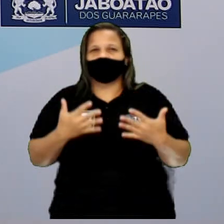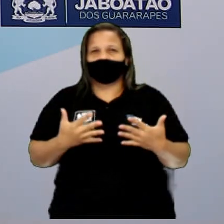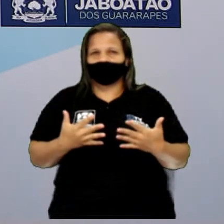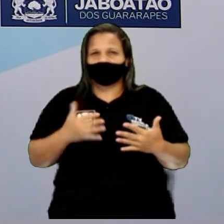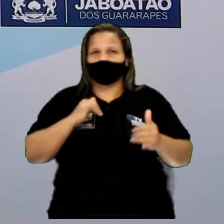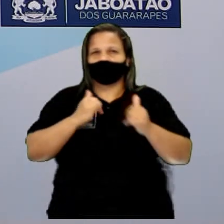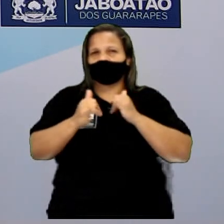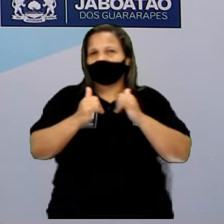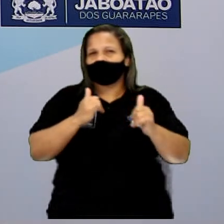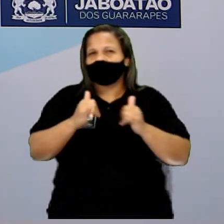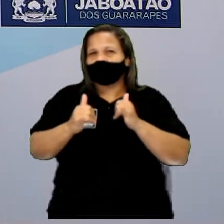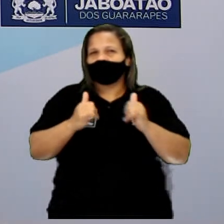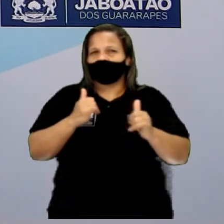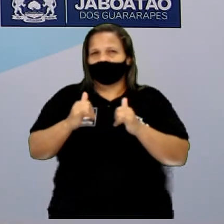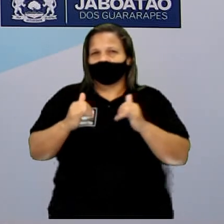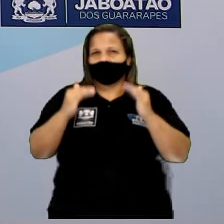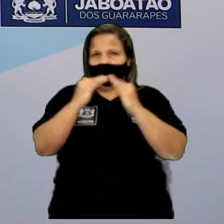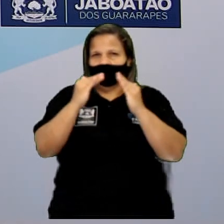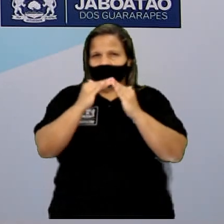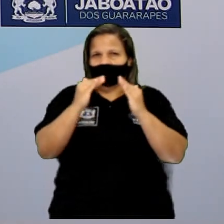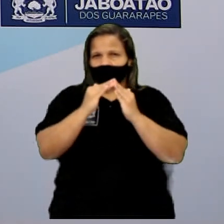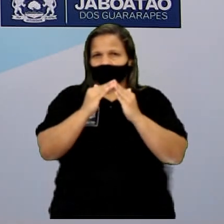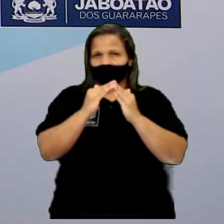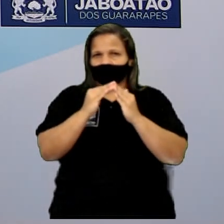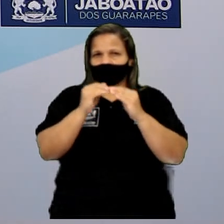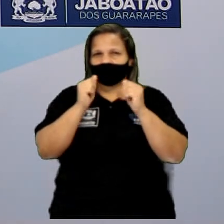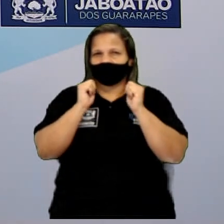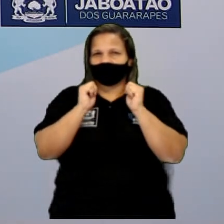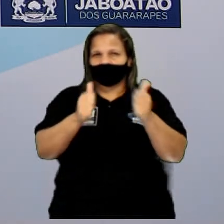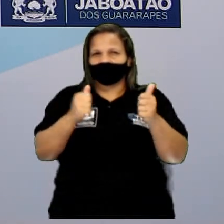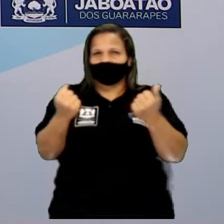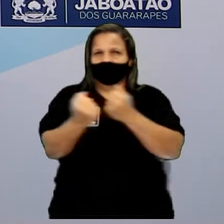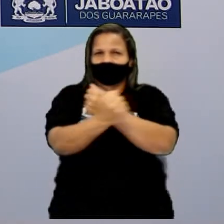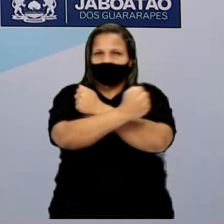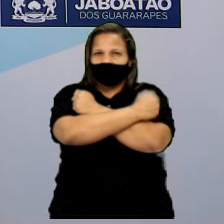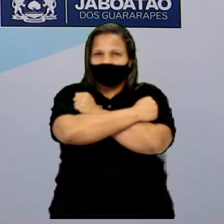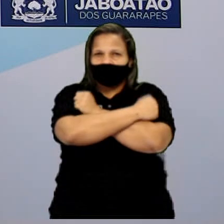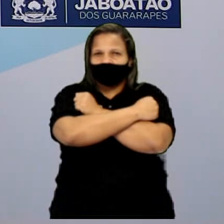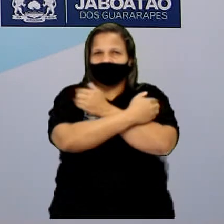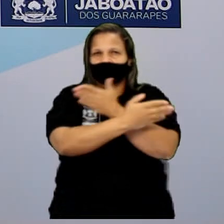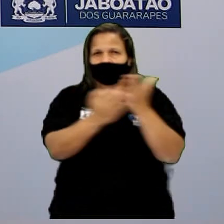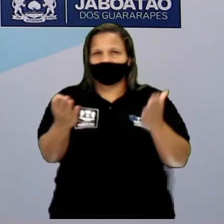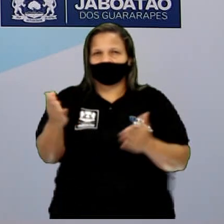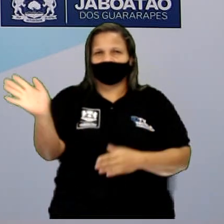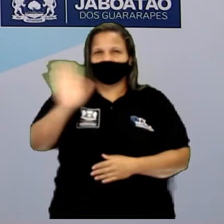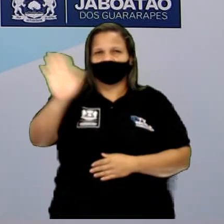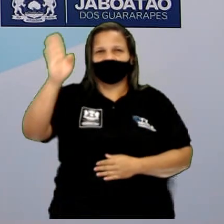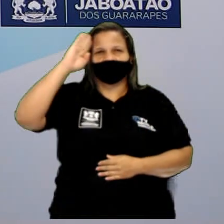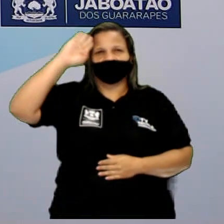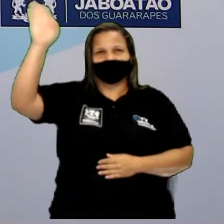nosso cotidiano, na nossa casa. Beleza? Forte abraço para todo mundo e tchau!